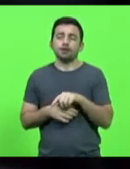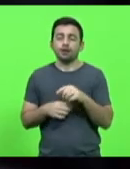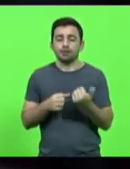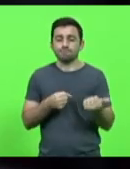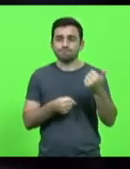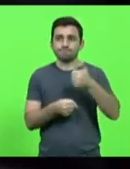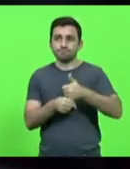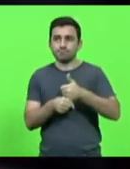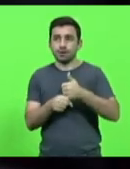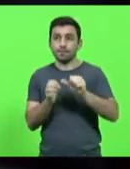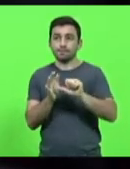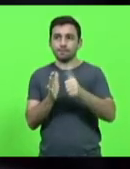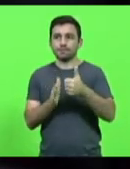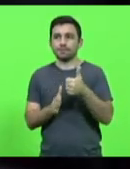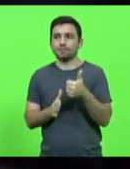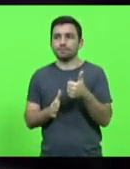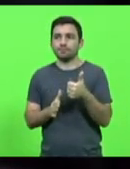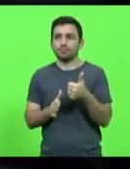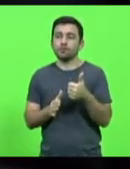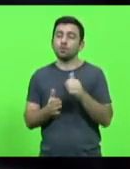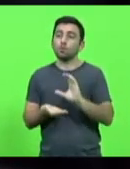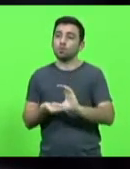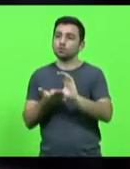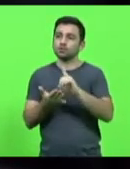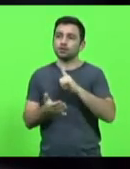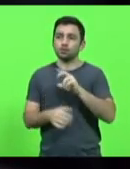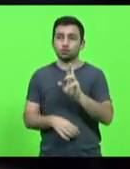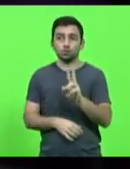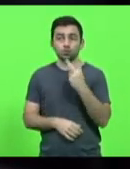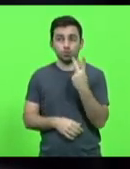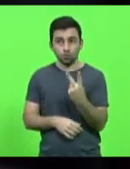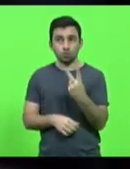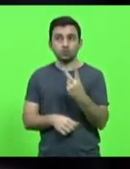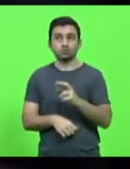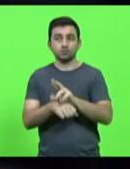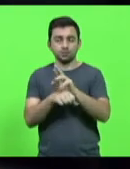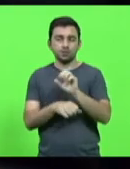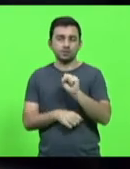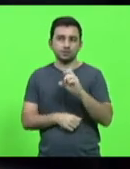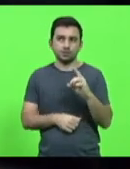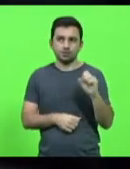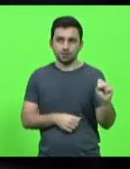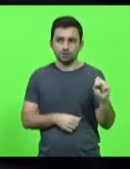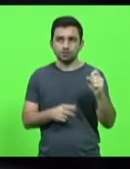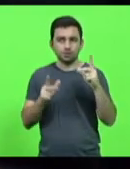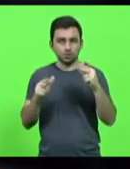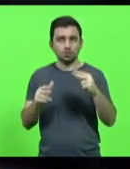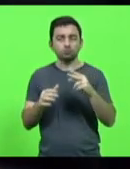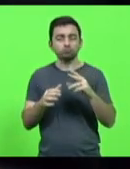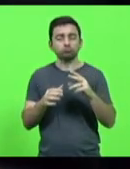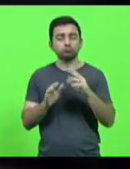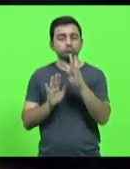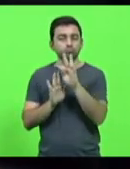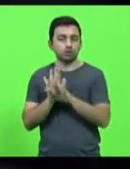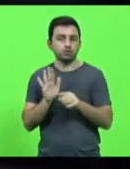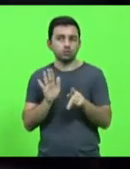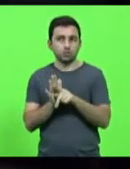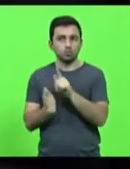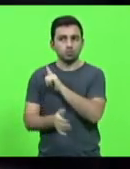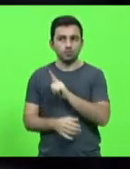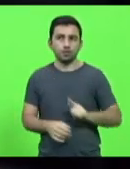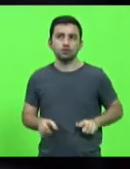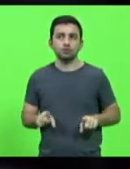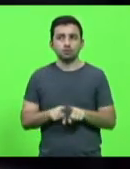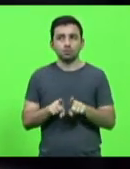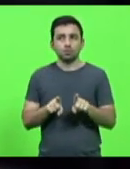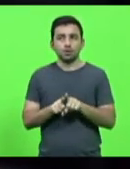O Conselho continua com dois representantes da SDS, conforme o texto do governo, somente direciona uma